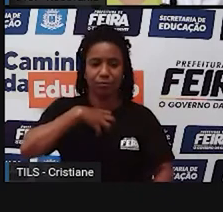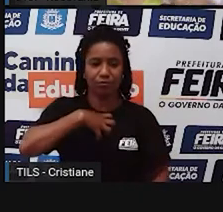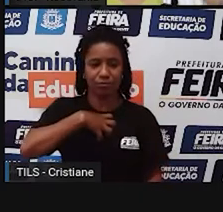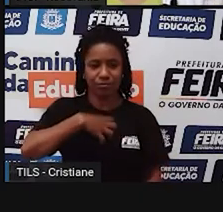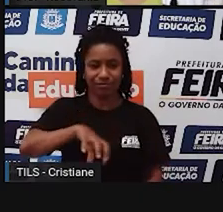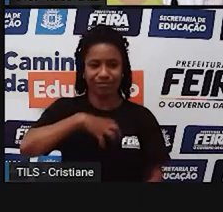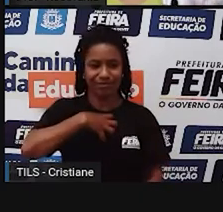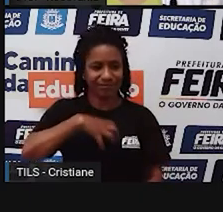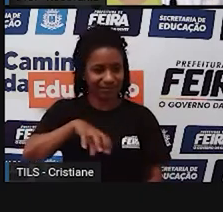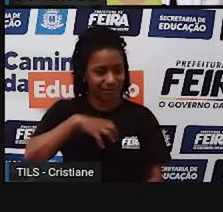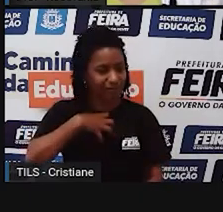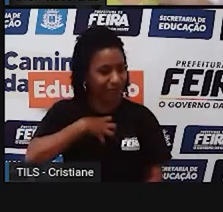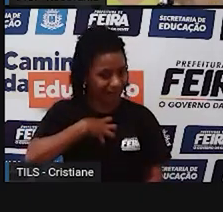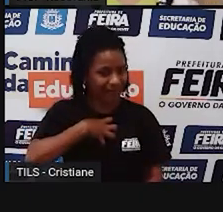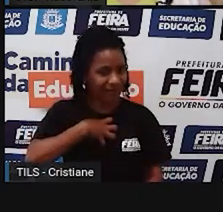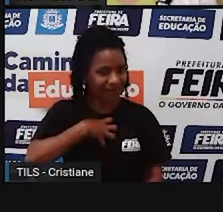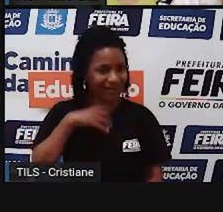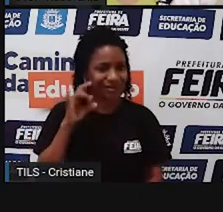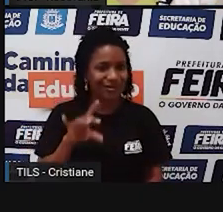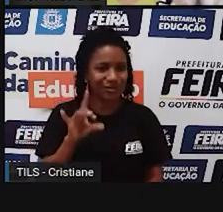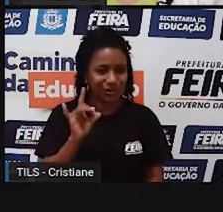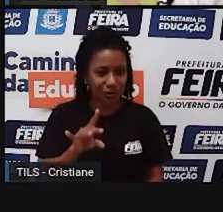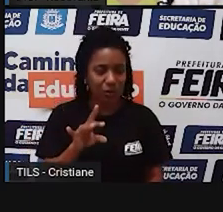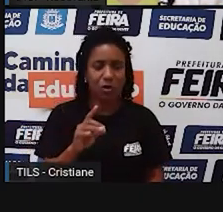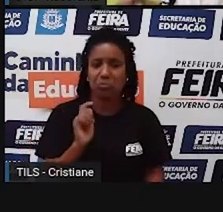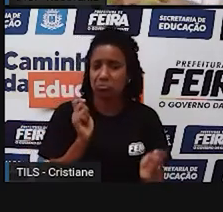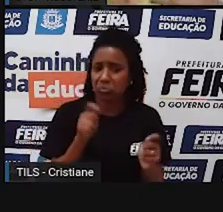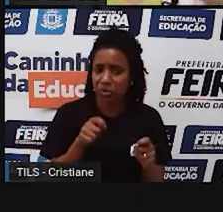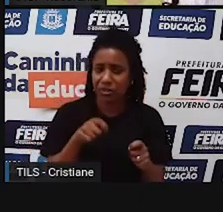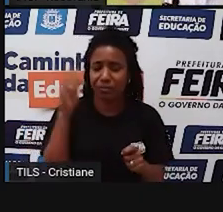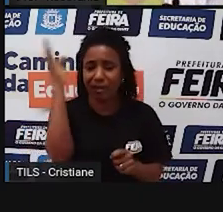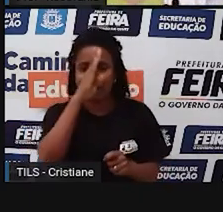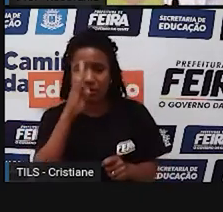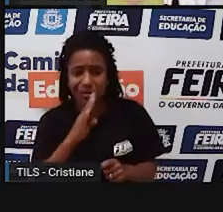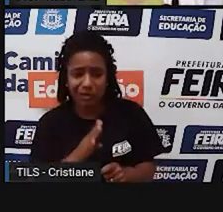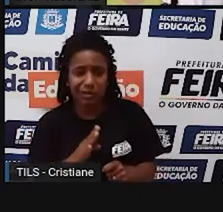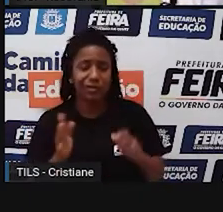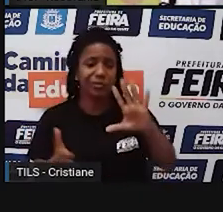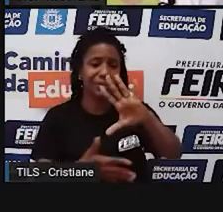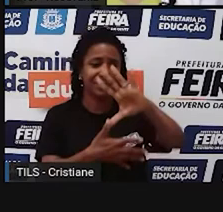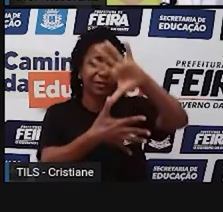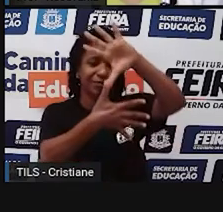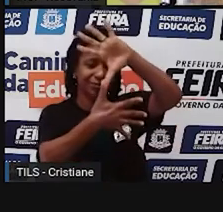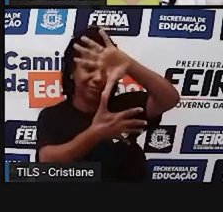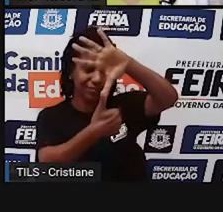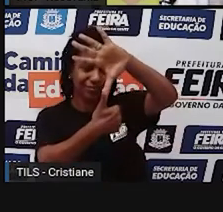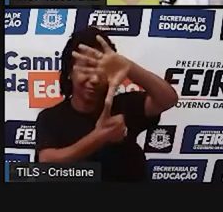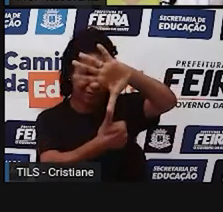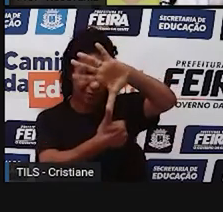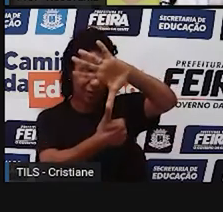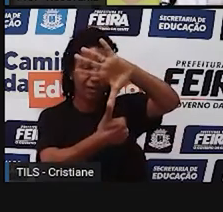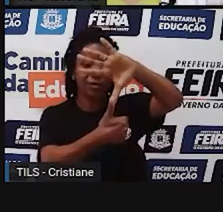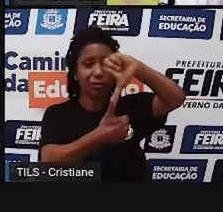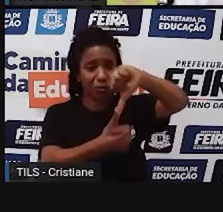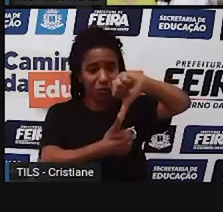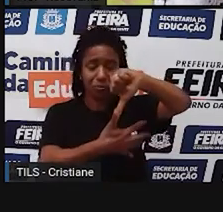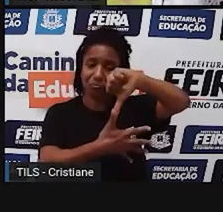poderia ser do Brasil, poderia ser do continente americano, poderia ser também uma divisão regional do